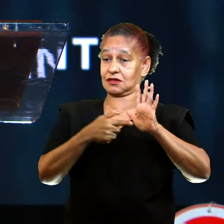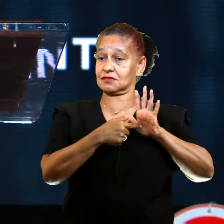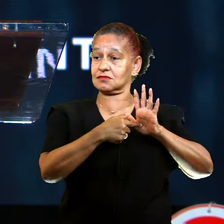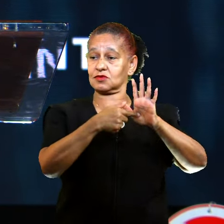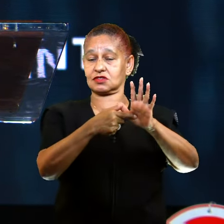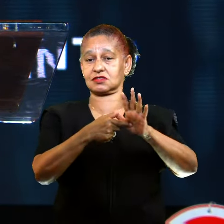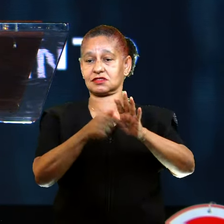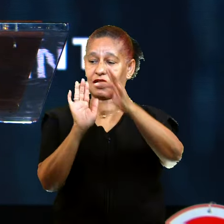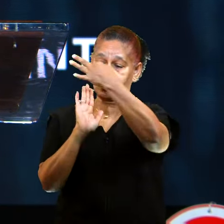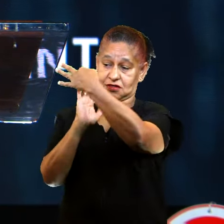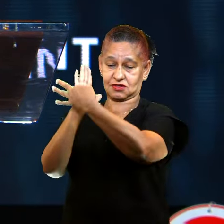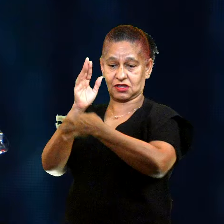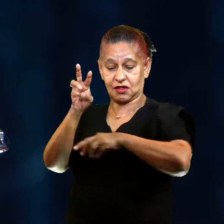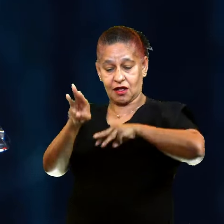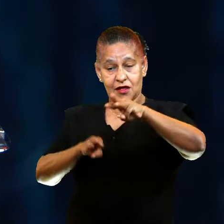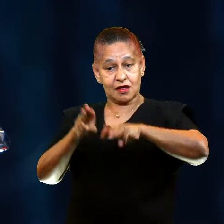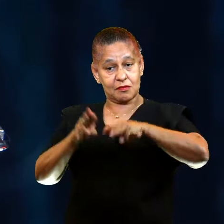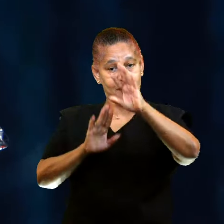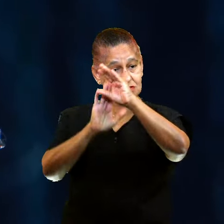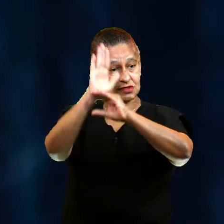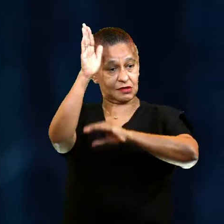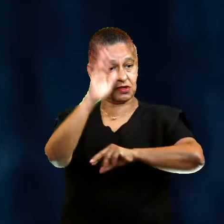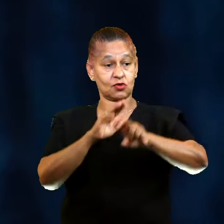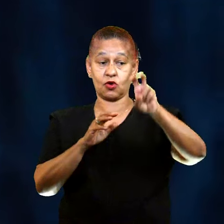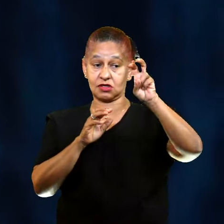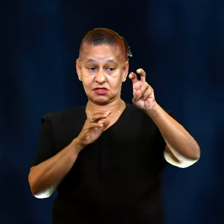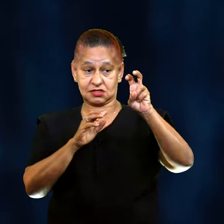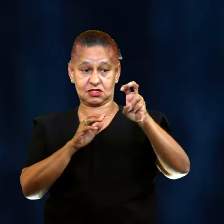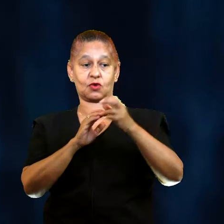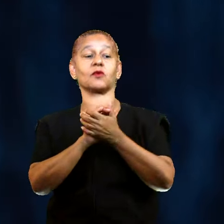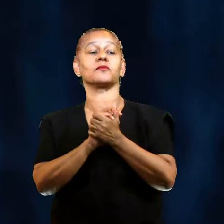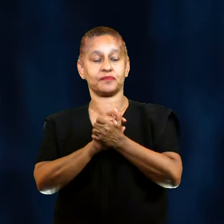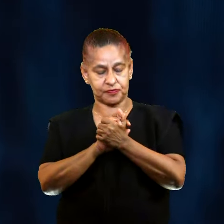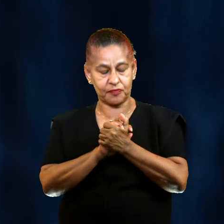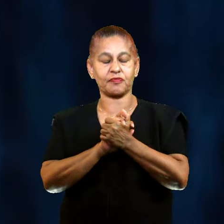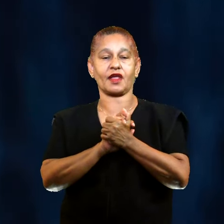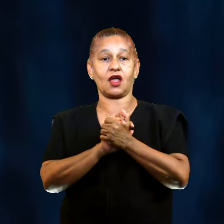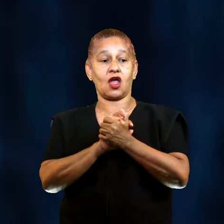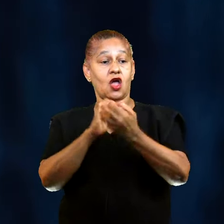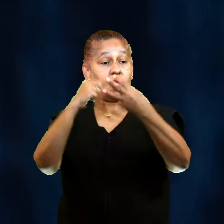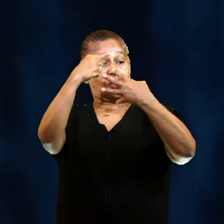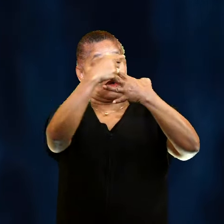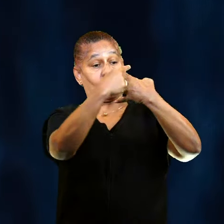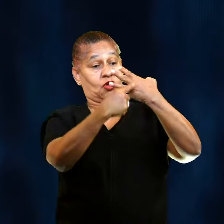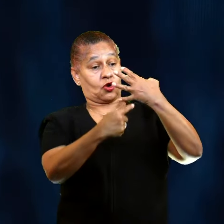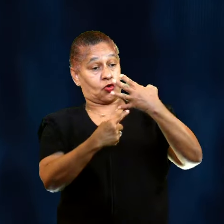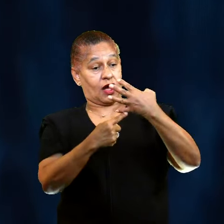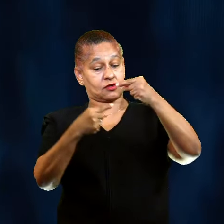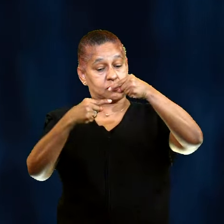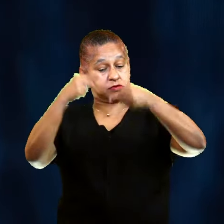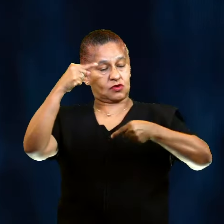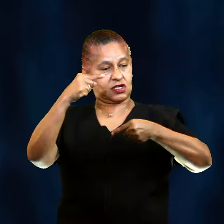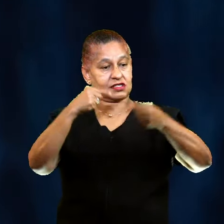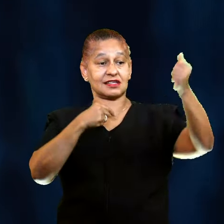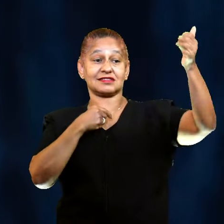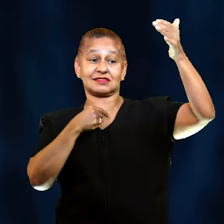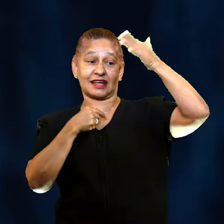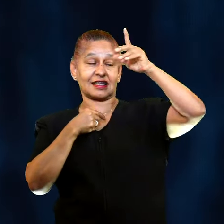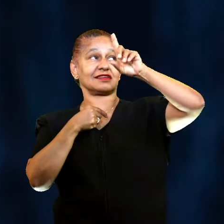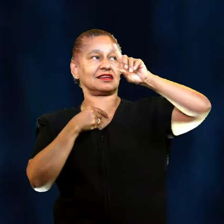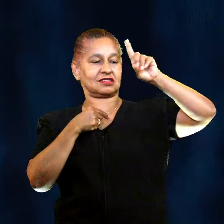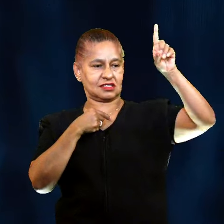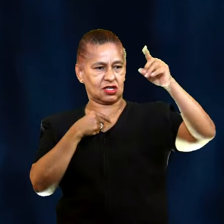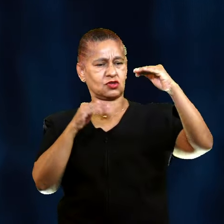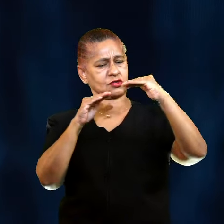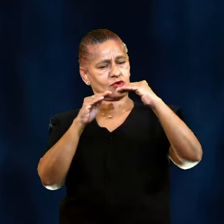desse texto de Marcos capítulo 5, Pelo menos quatro incoerências da graça que tem a ver com